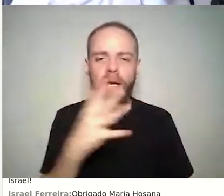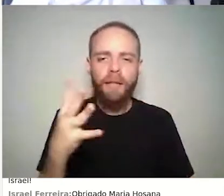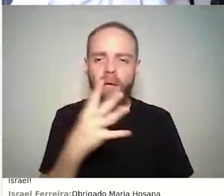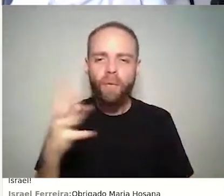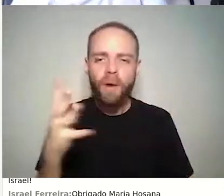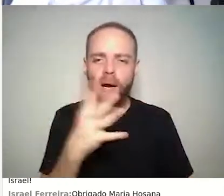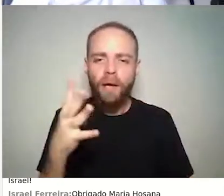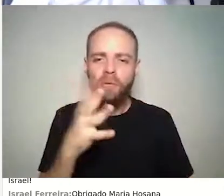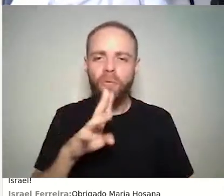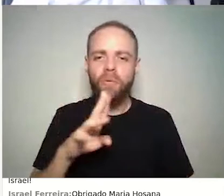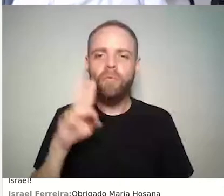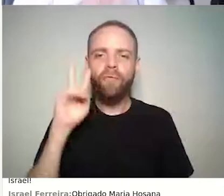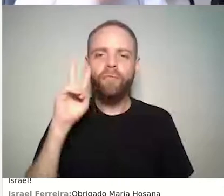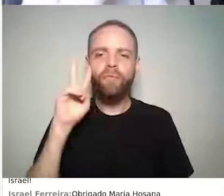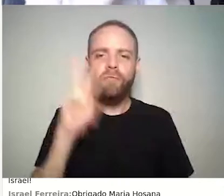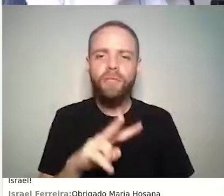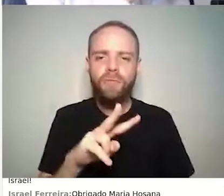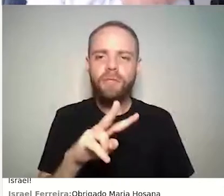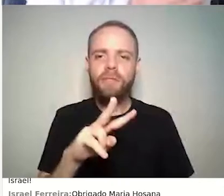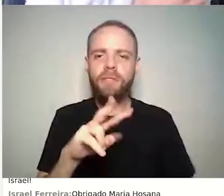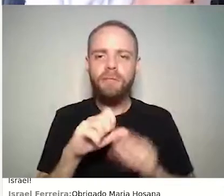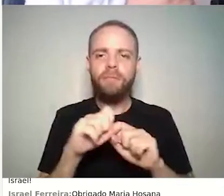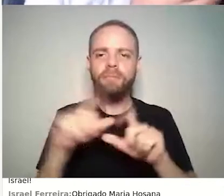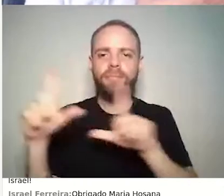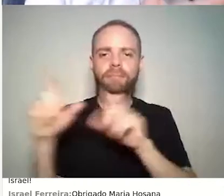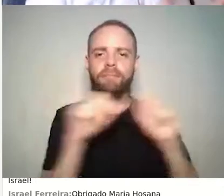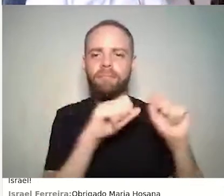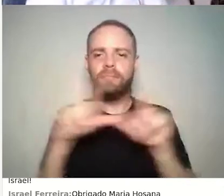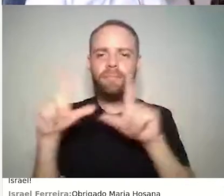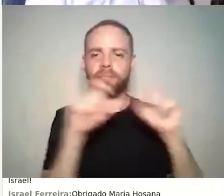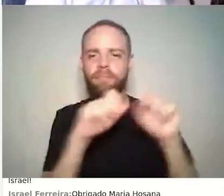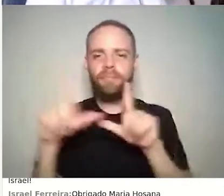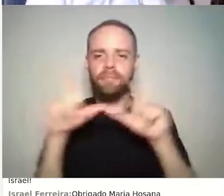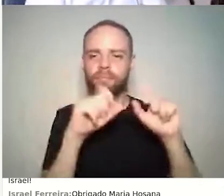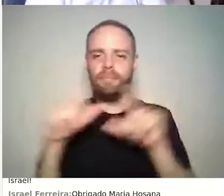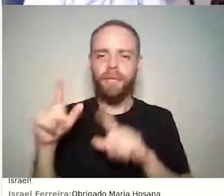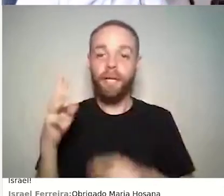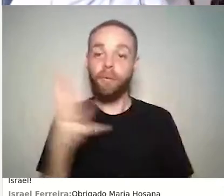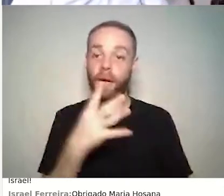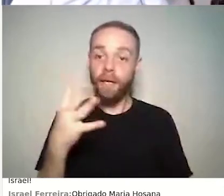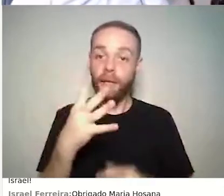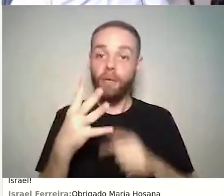usuários participaram dessa, interagiram com essa atividade.